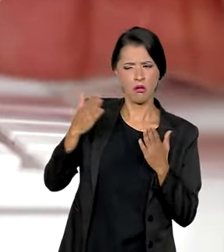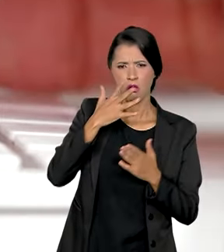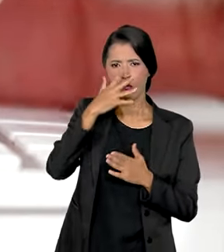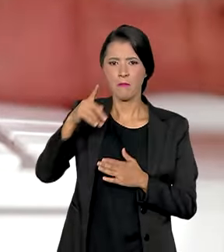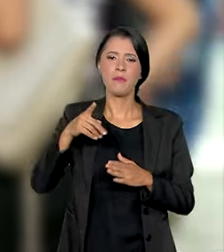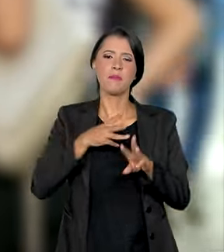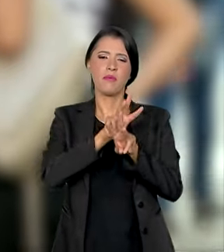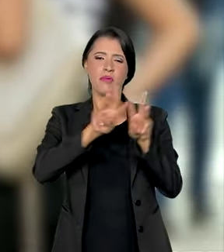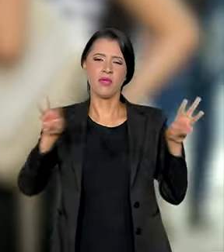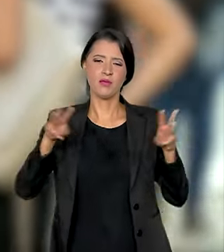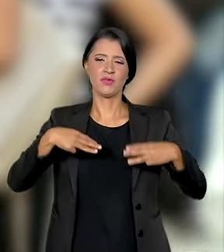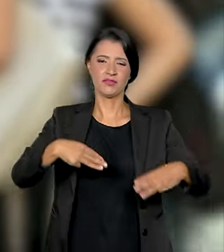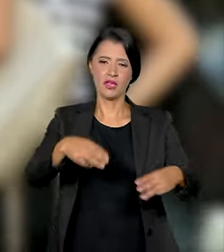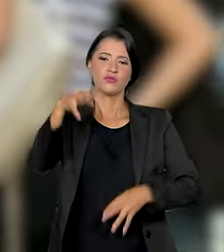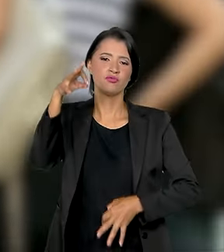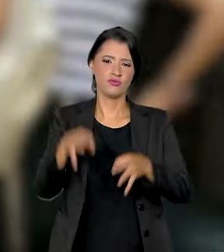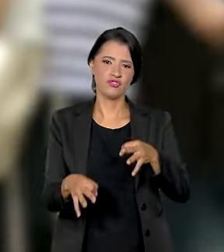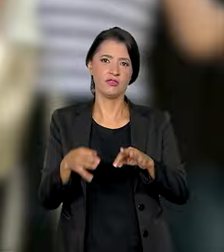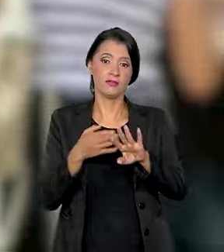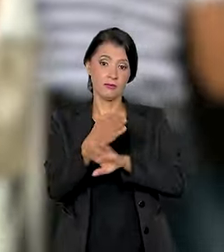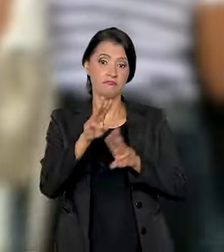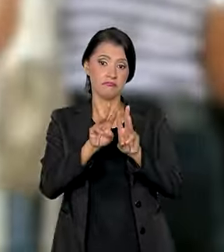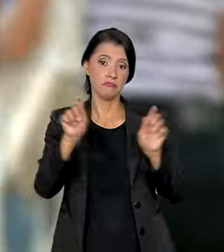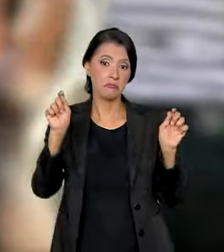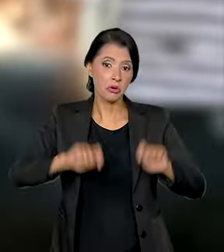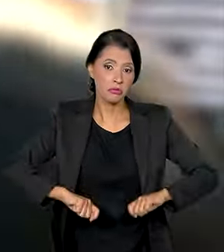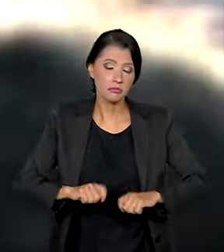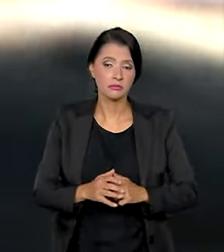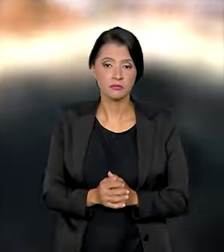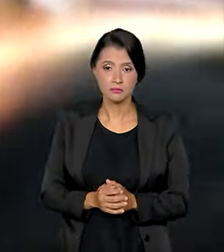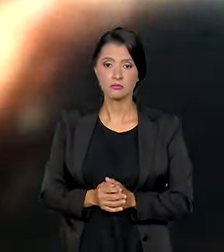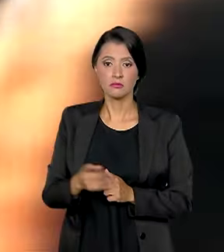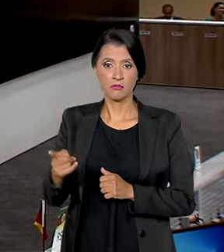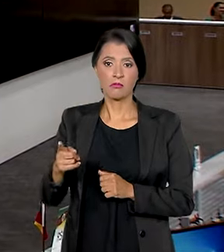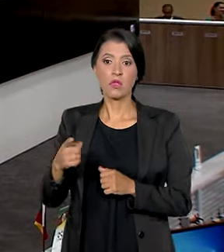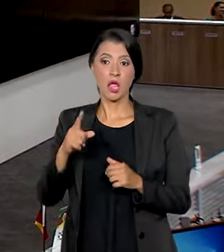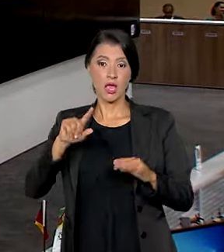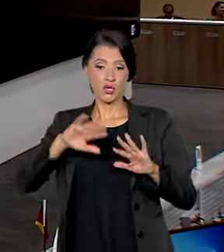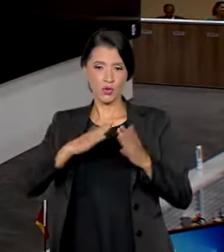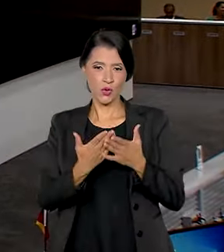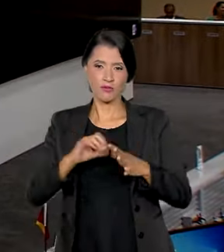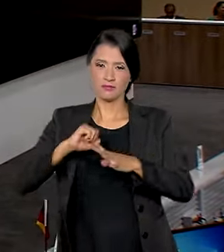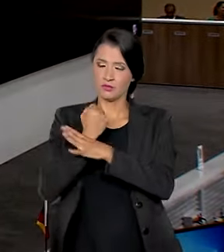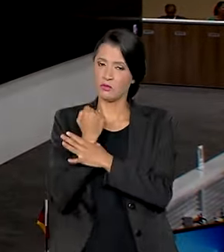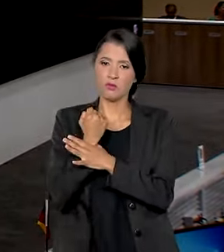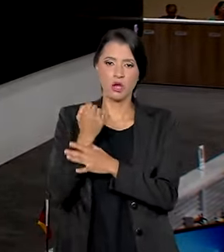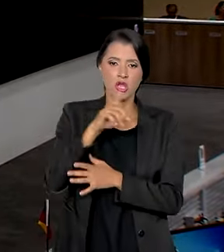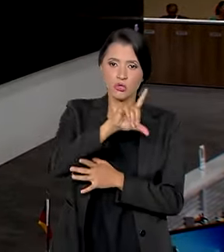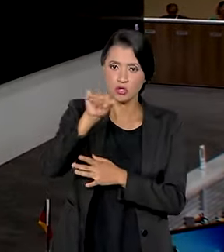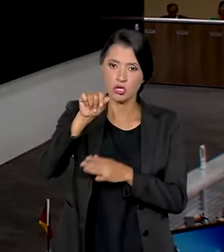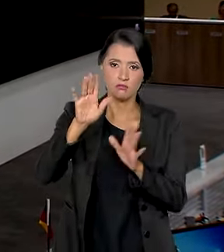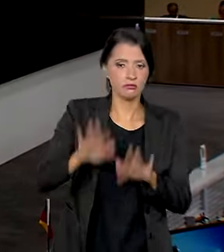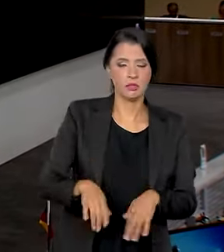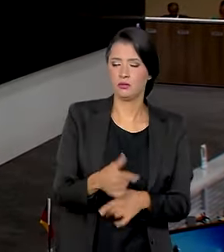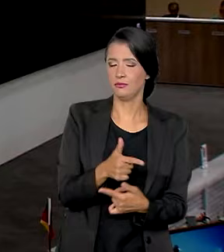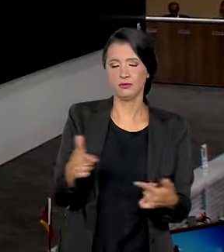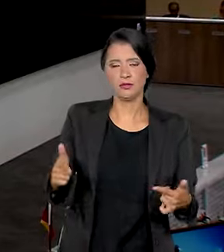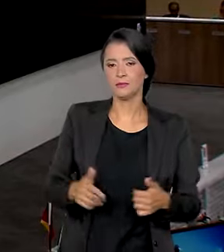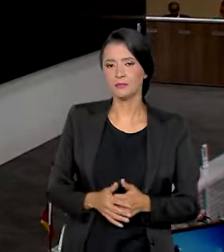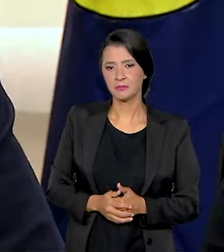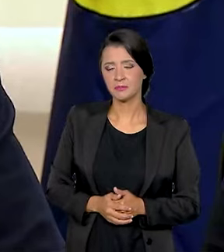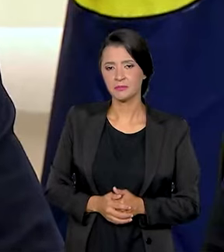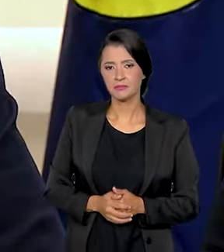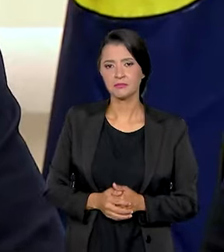suspeita pela página do Ministério da Justiça na internet. A Operação Escola Segura não tem data para